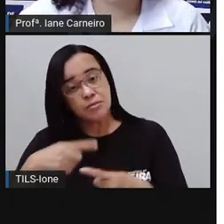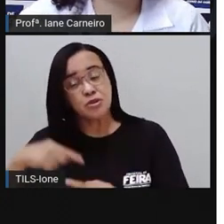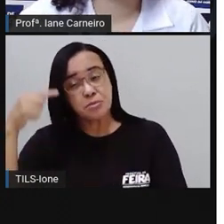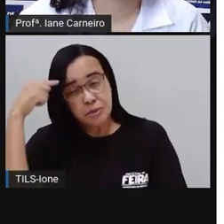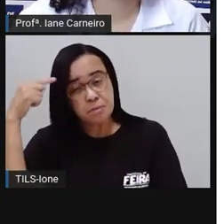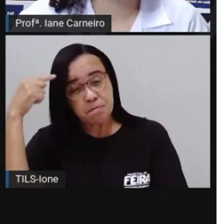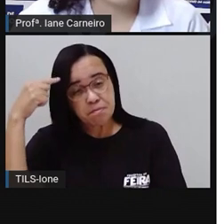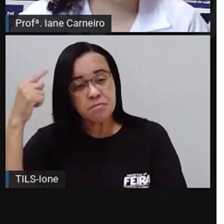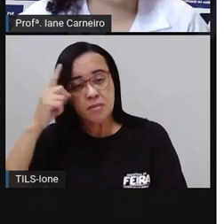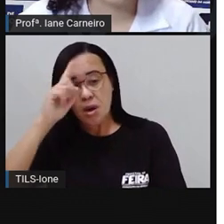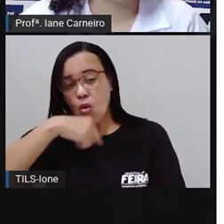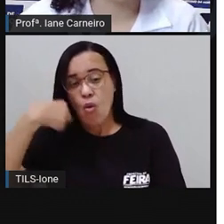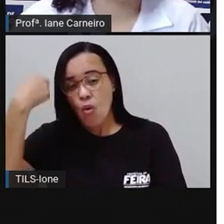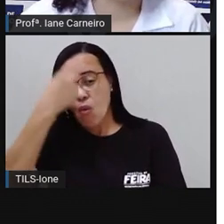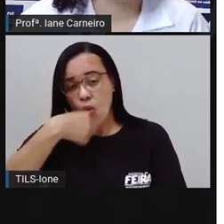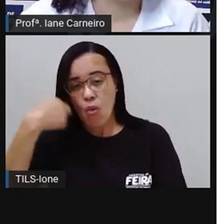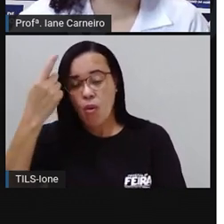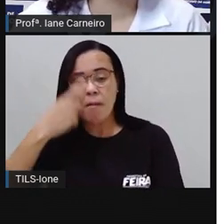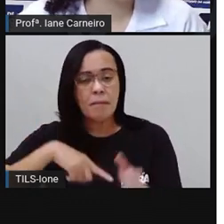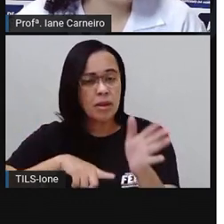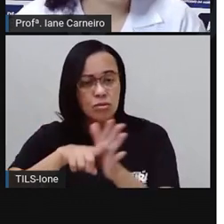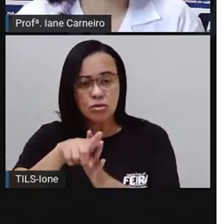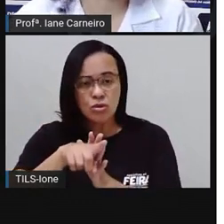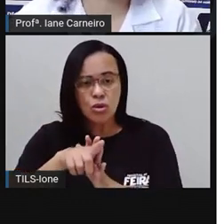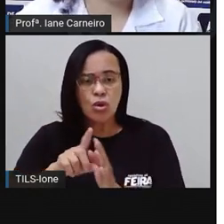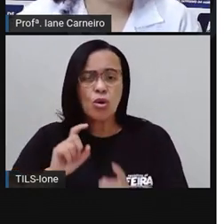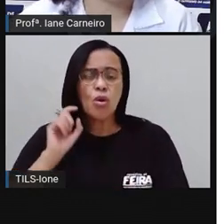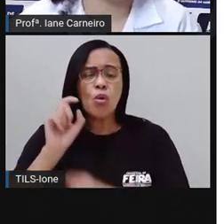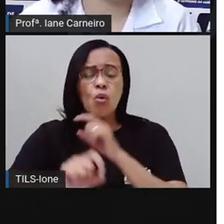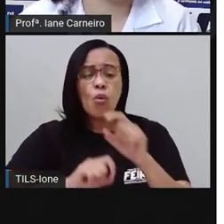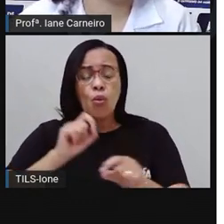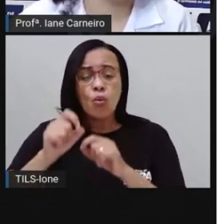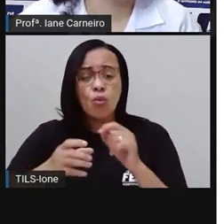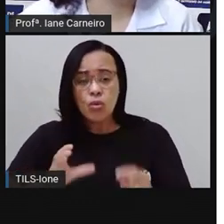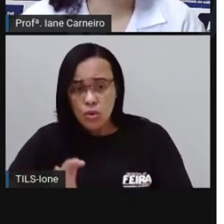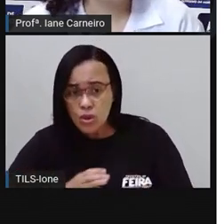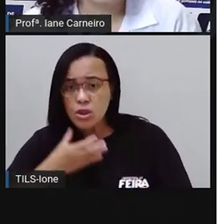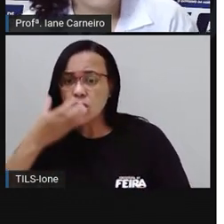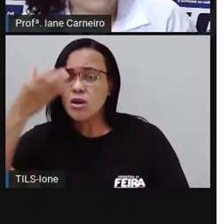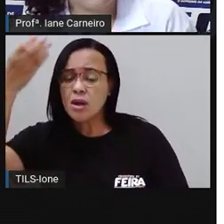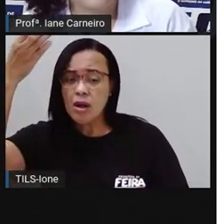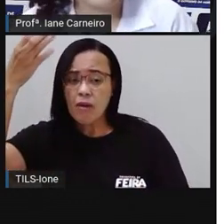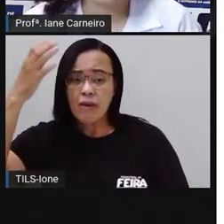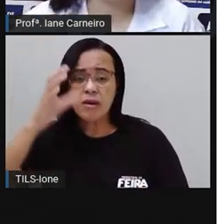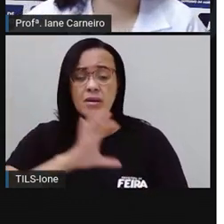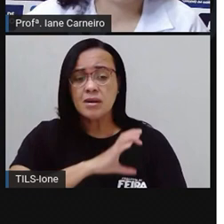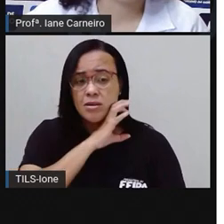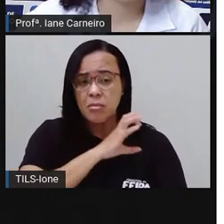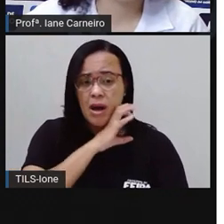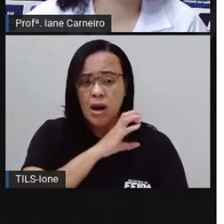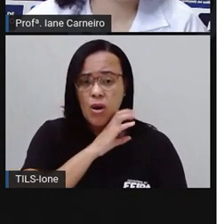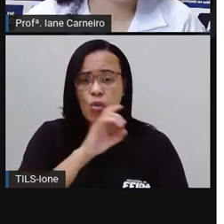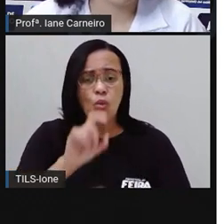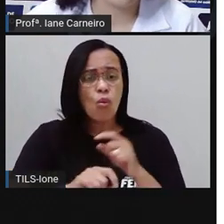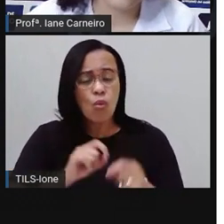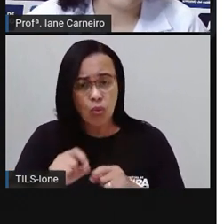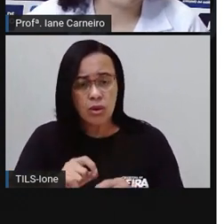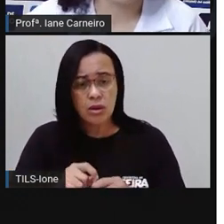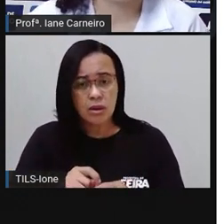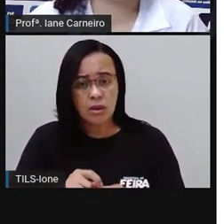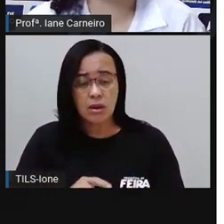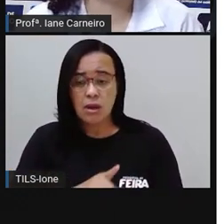muito tempo, o Duende perguntou. O que é uma girafa? Girafa é um animal com o pescoço